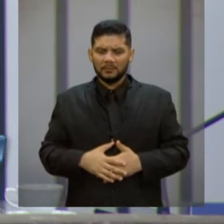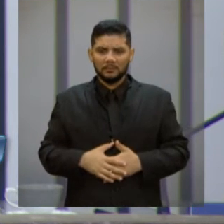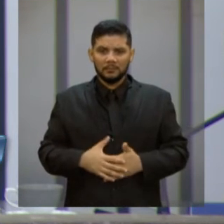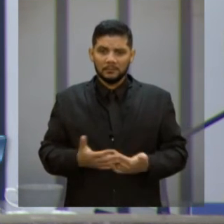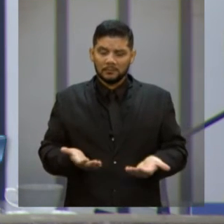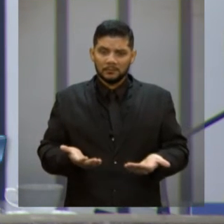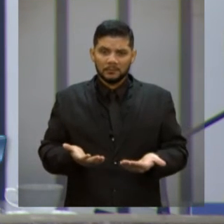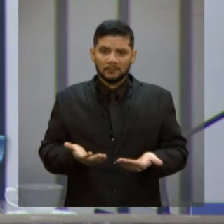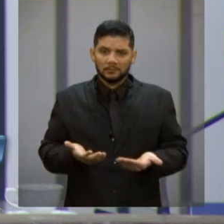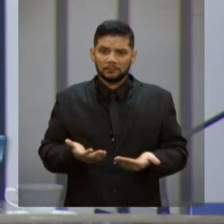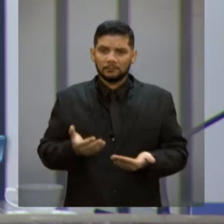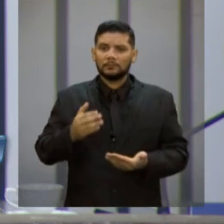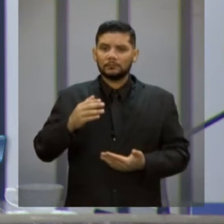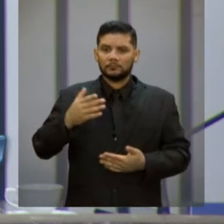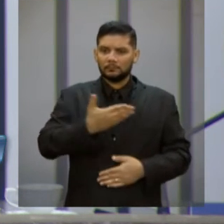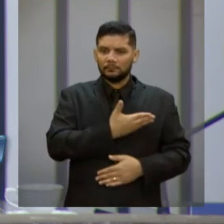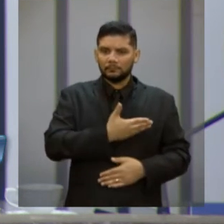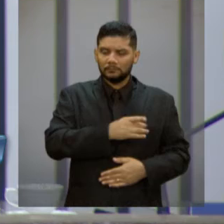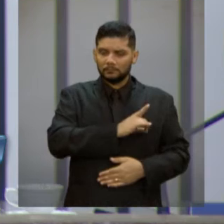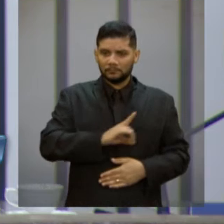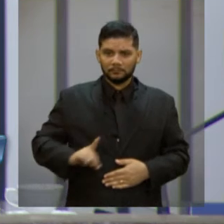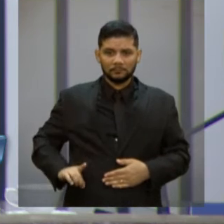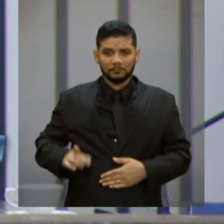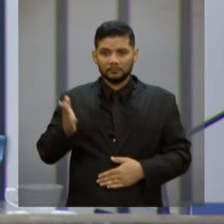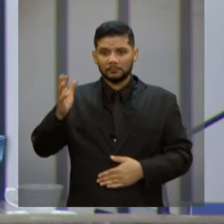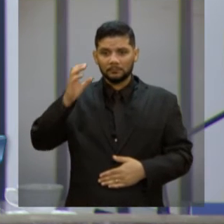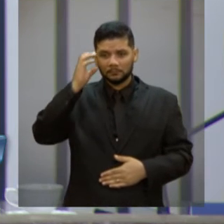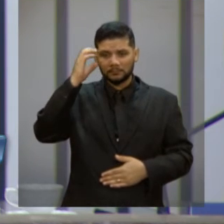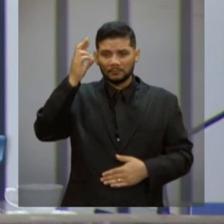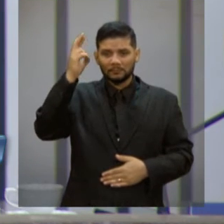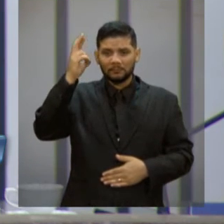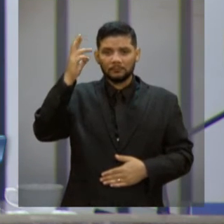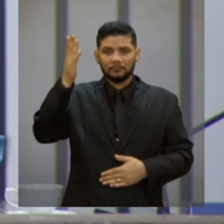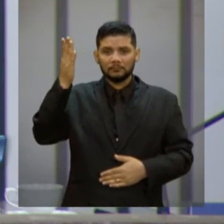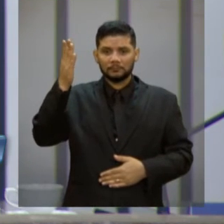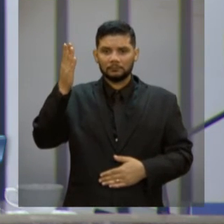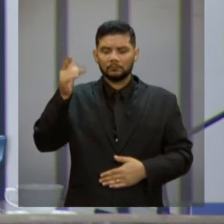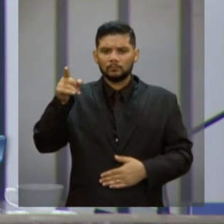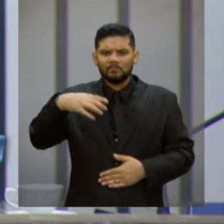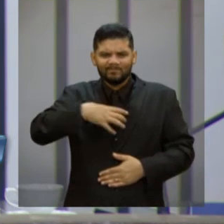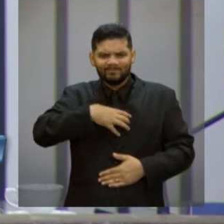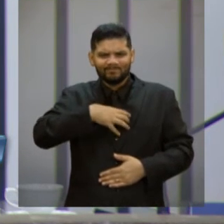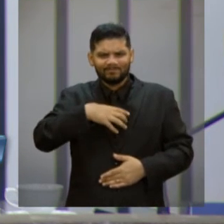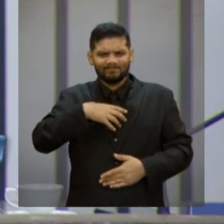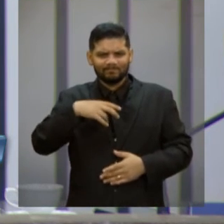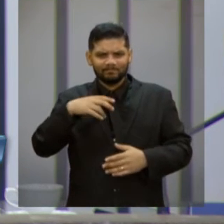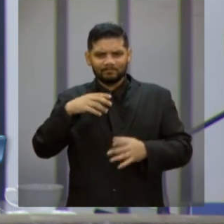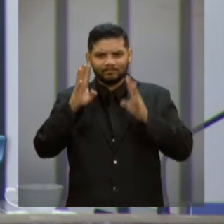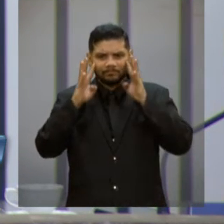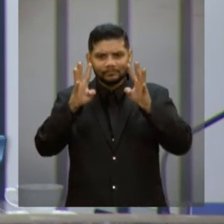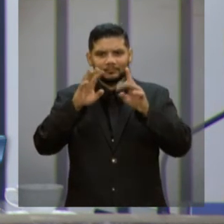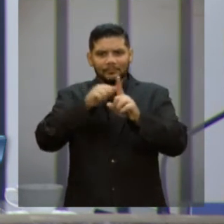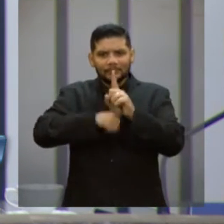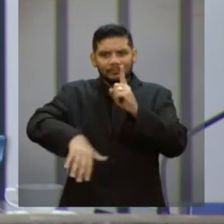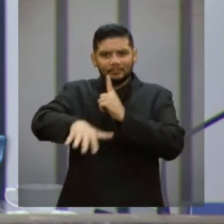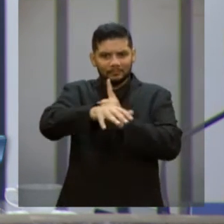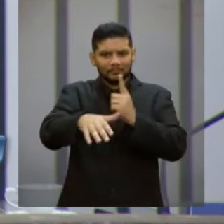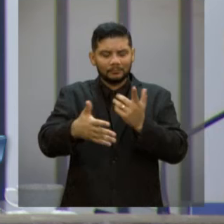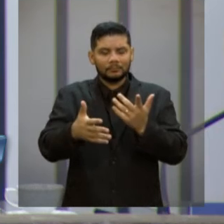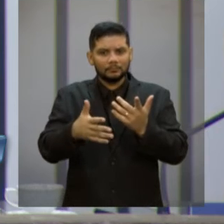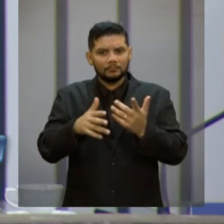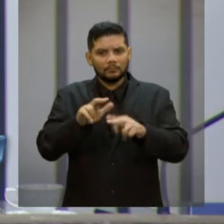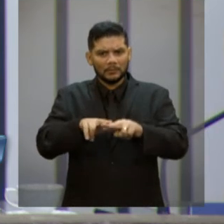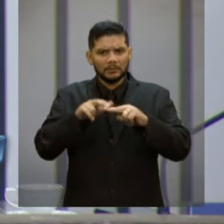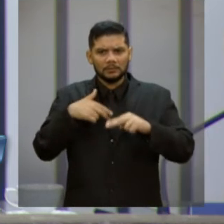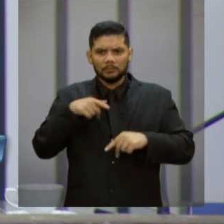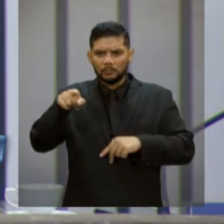deputado Renato Roseno, com sua sensibilidade que a Exª tem, principalmente nessa questão social, eu acho extremamente relevante